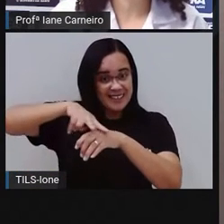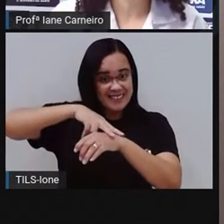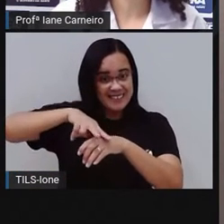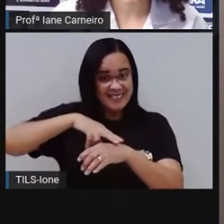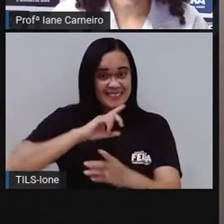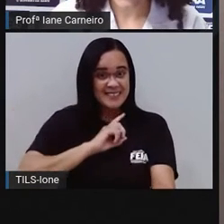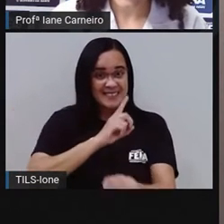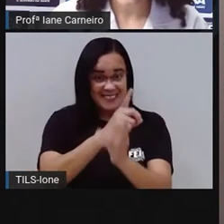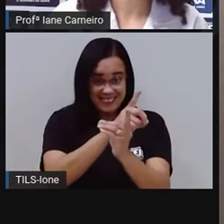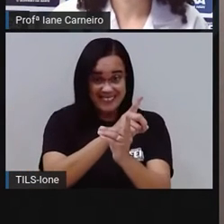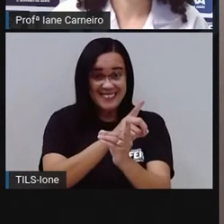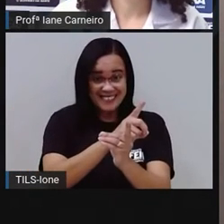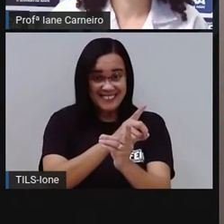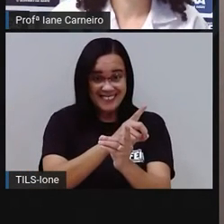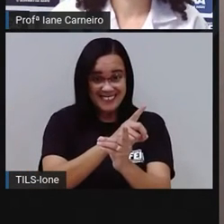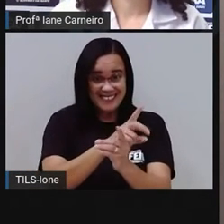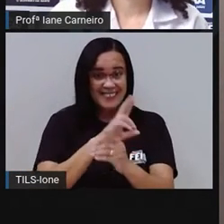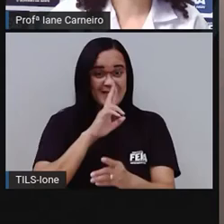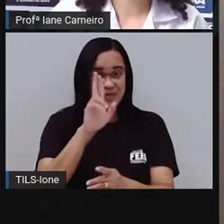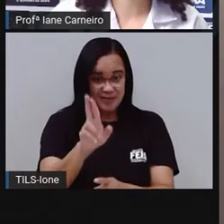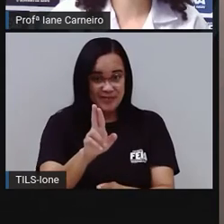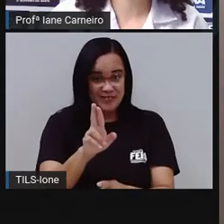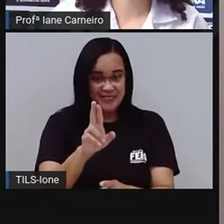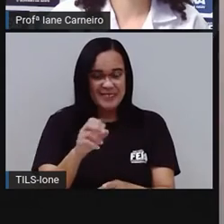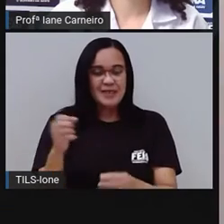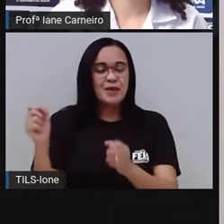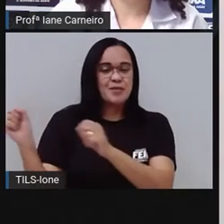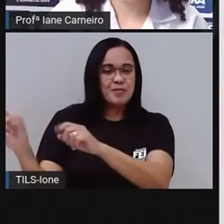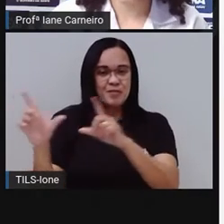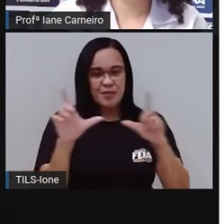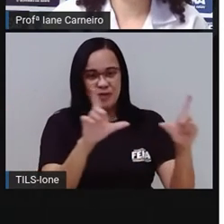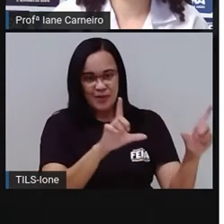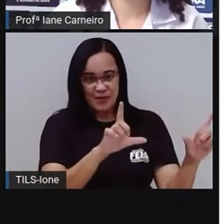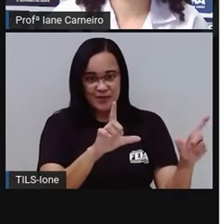Acertaram? Vamos para o próximo.